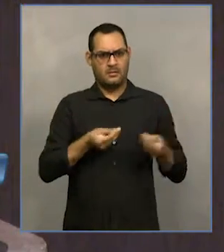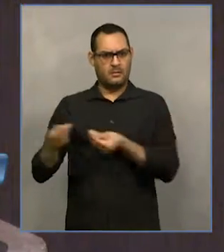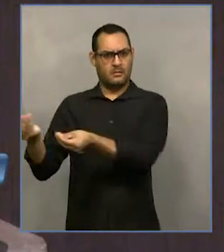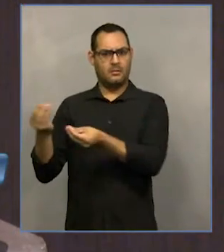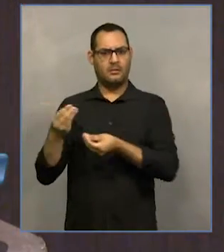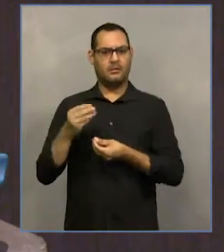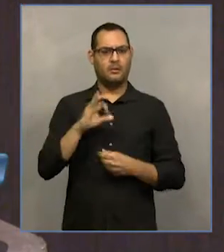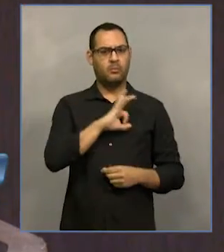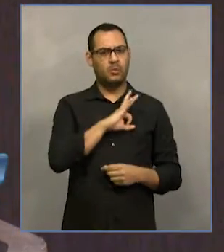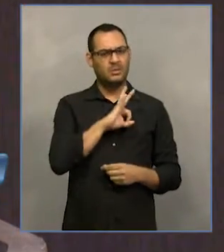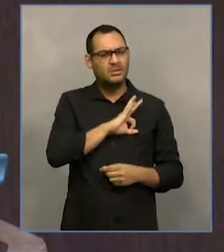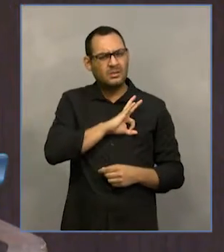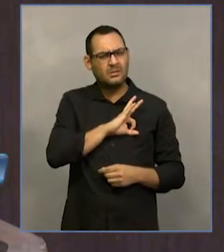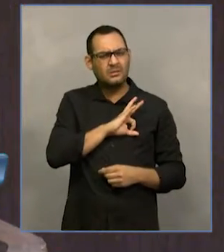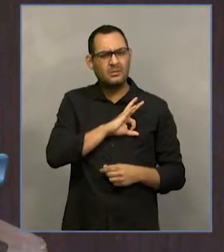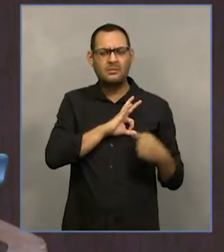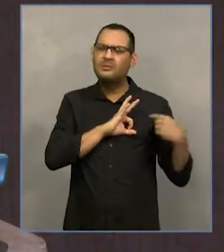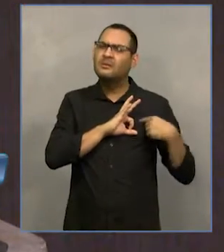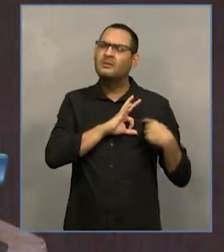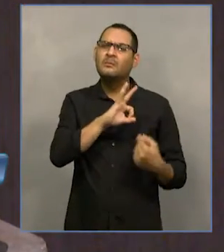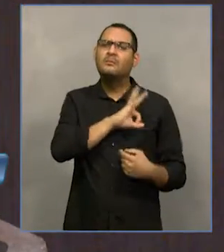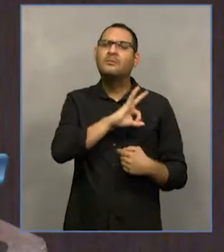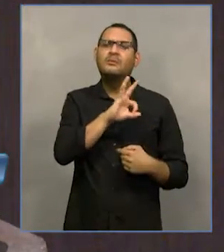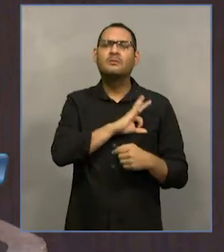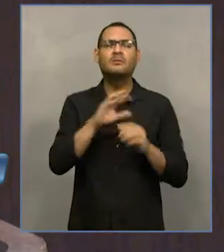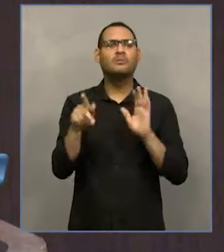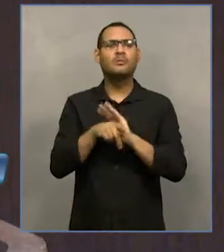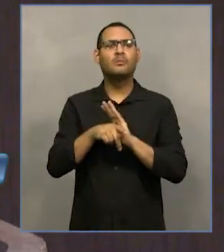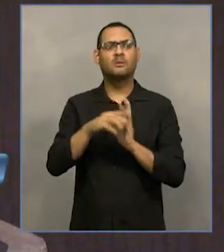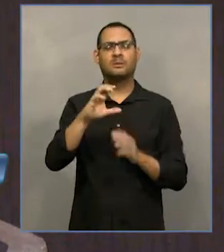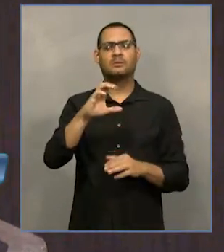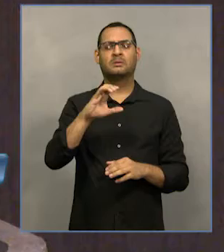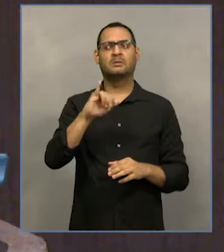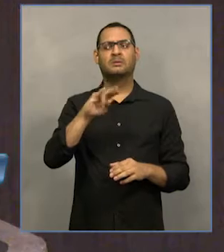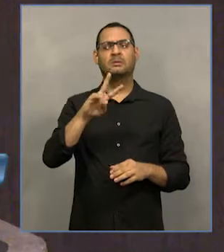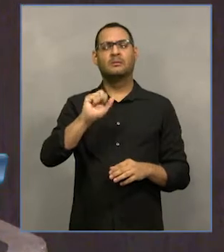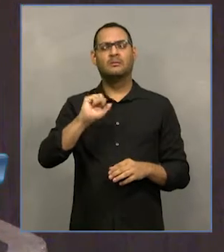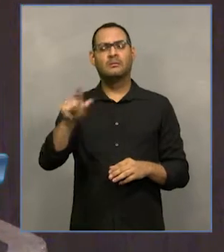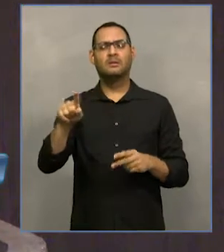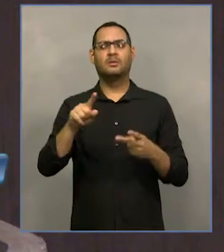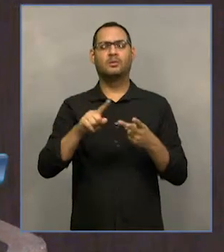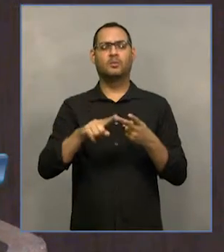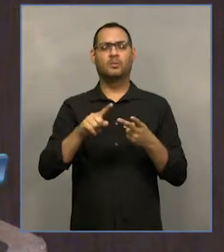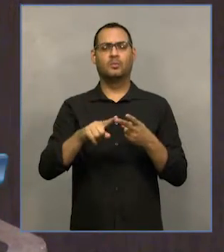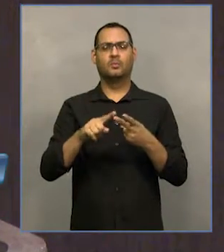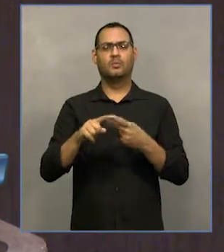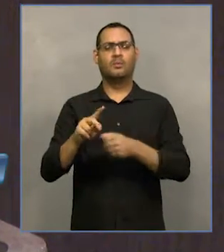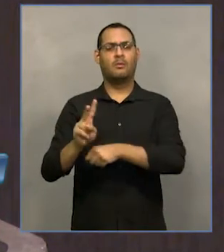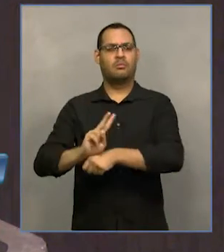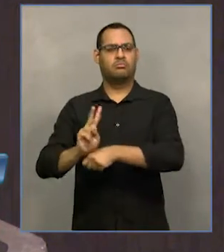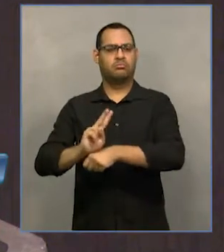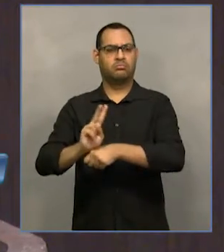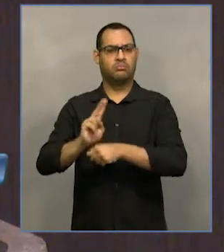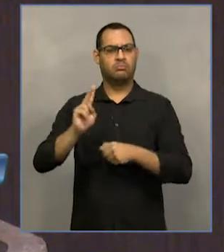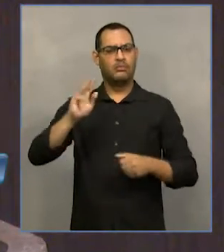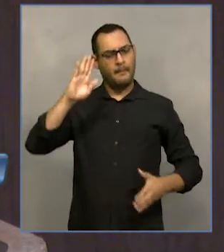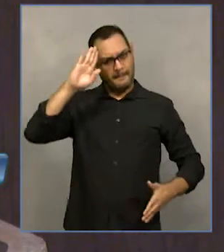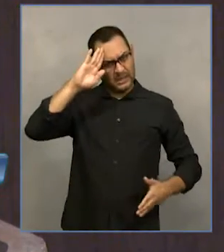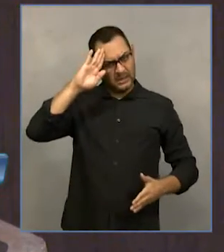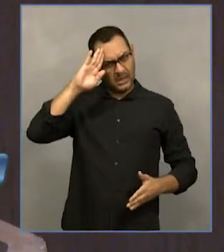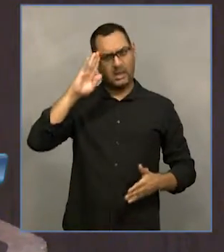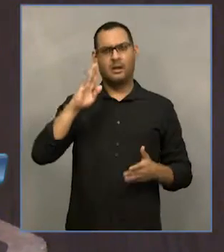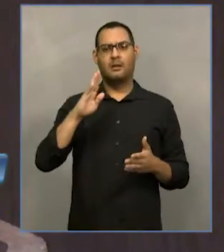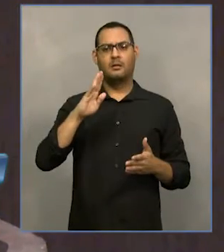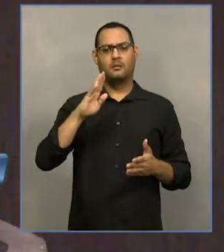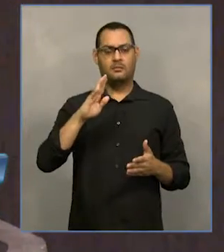militares, federal, assim como das guardas civis. Nós entendemos que a utilização